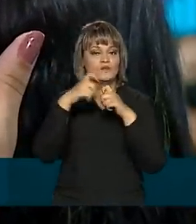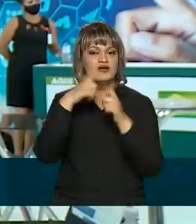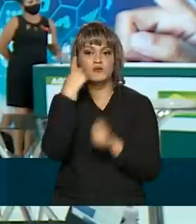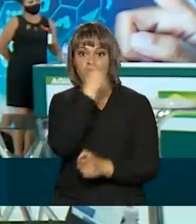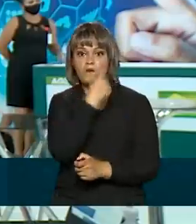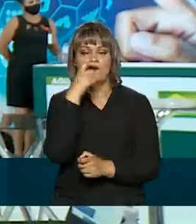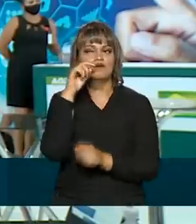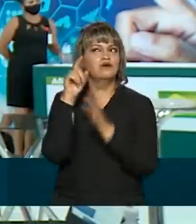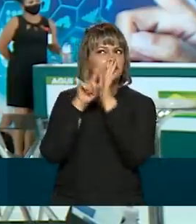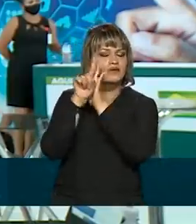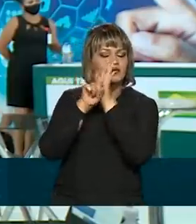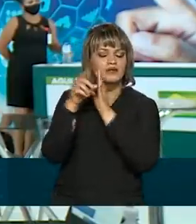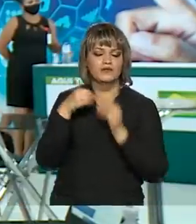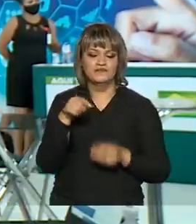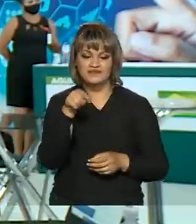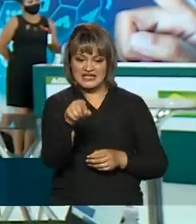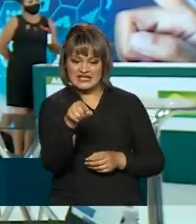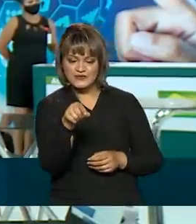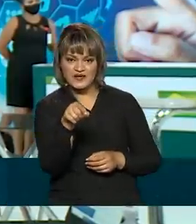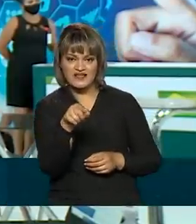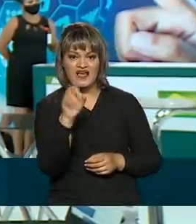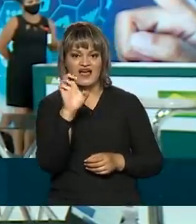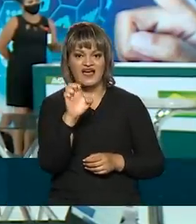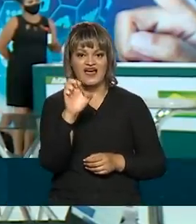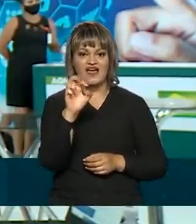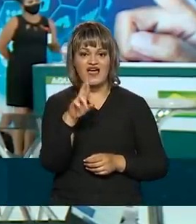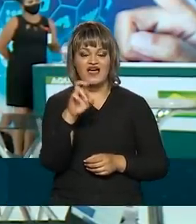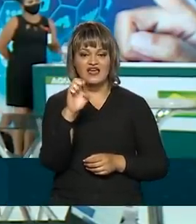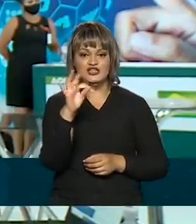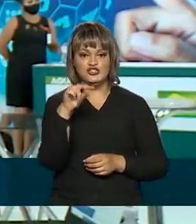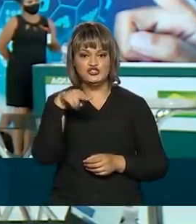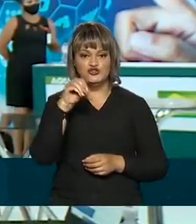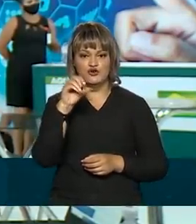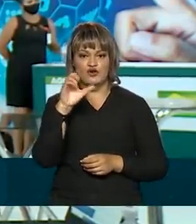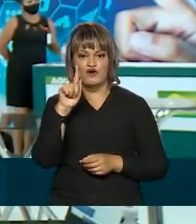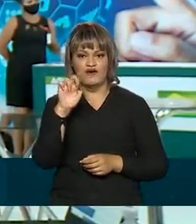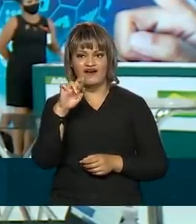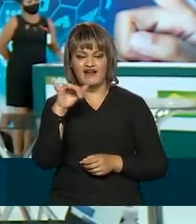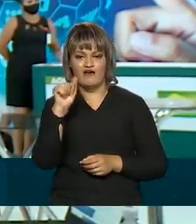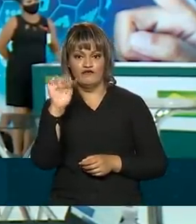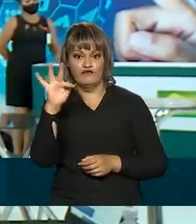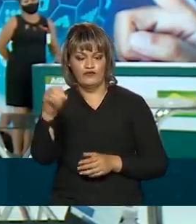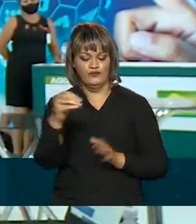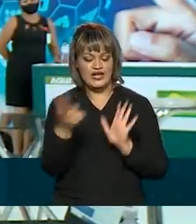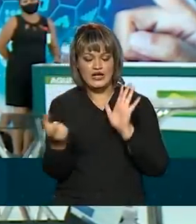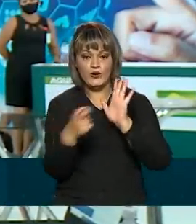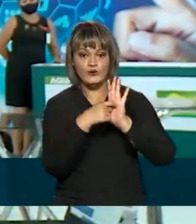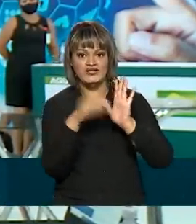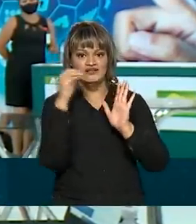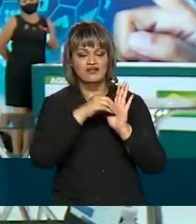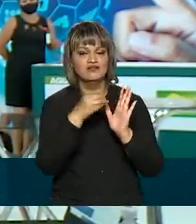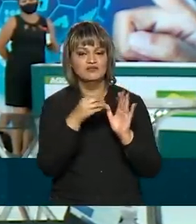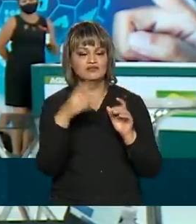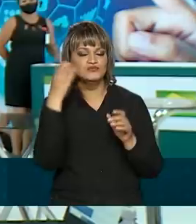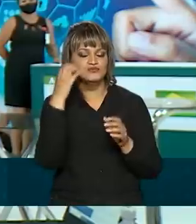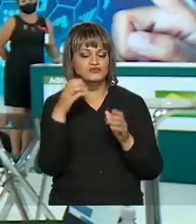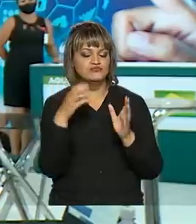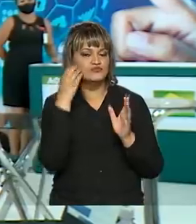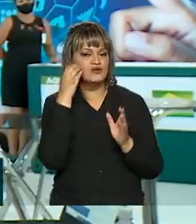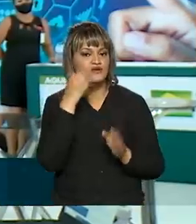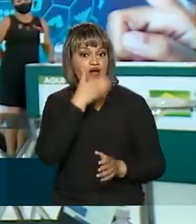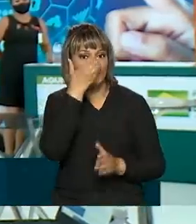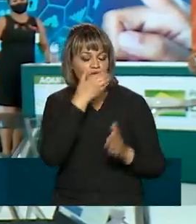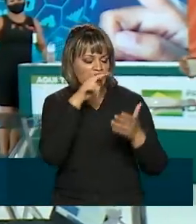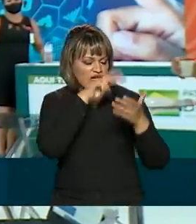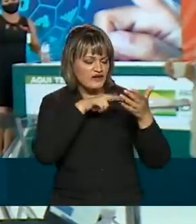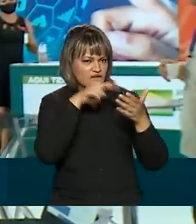exemplo. Isso aqui é um retinógrafo portátil, ele é conectado no smartphone, e ele possui funções inteligentes que auxiliam o médico na hora